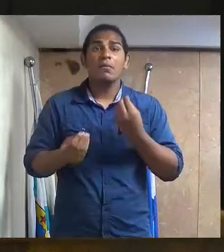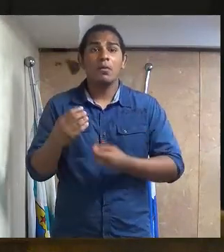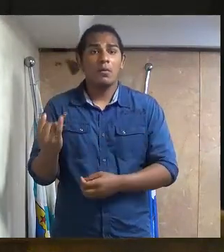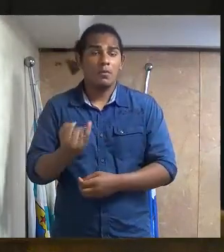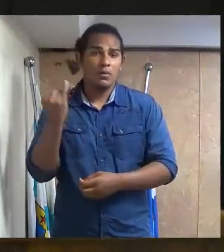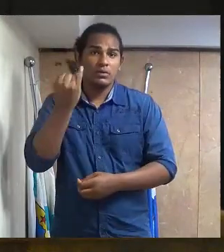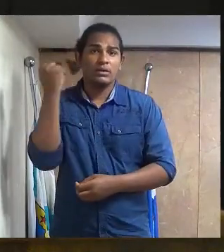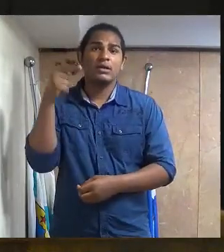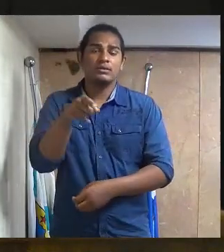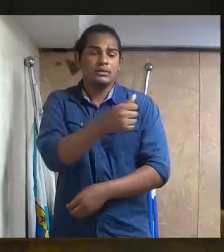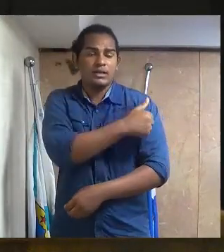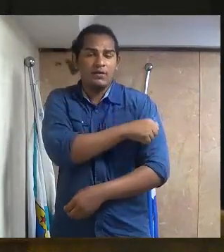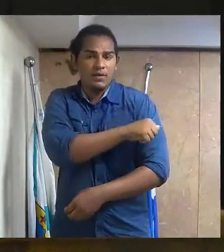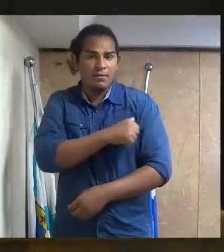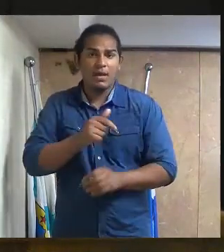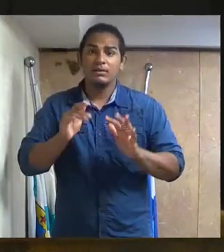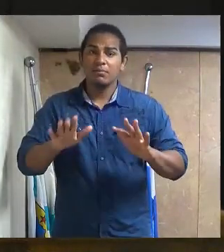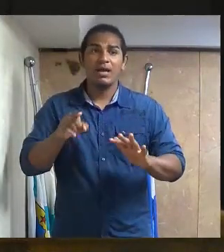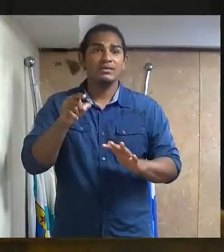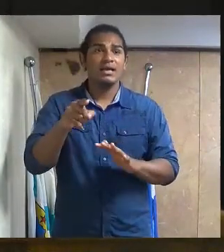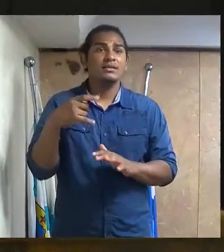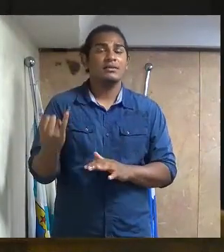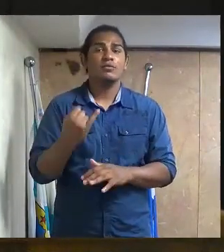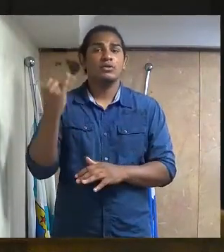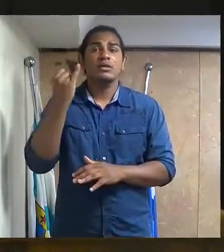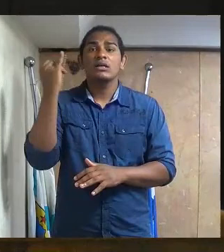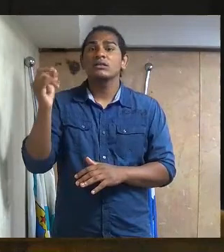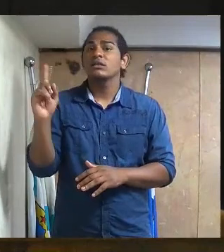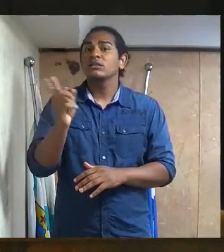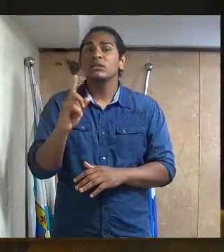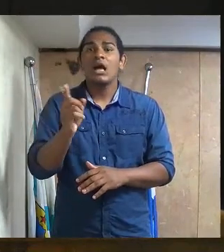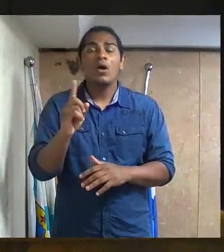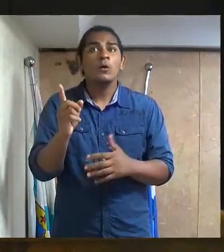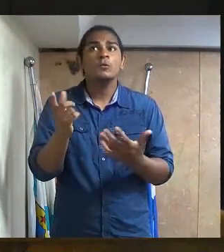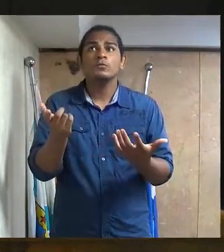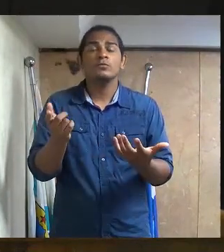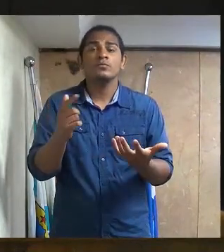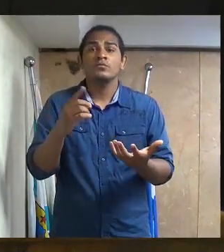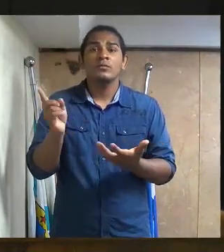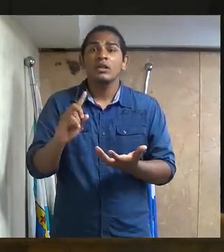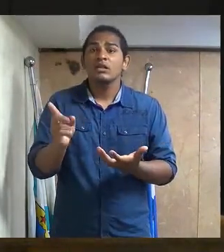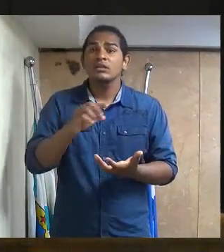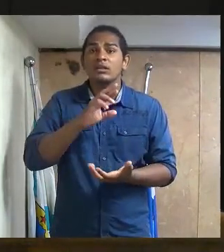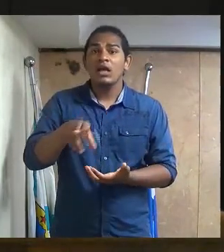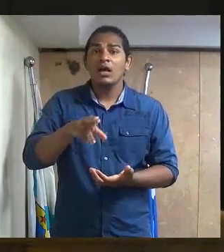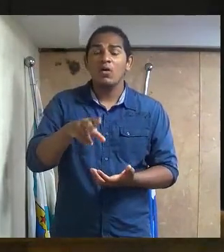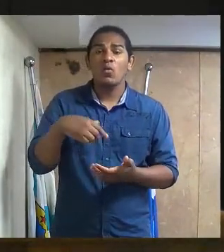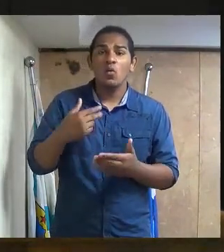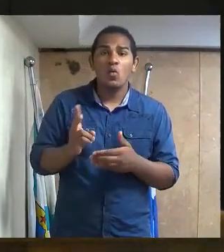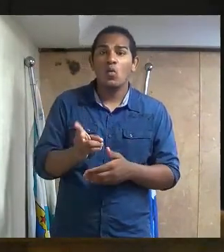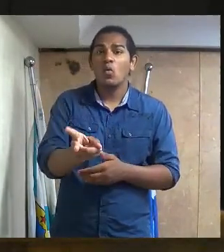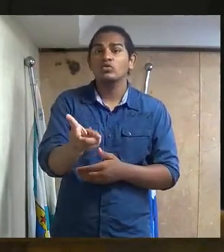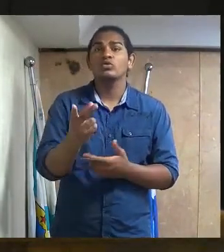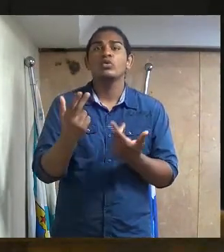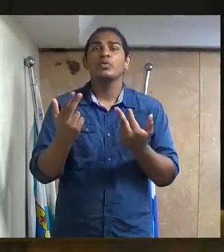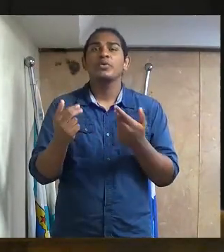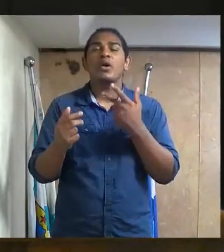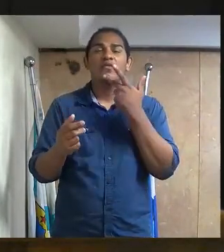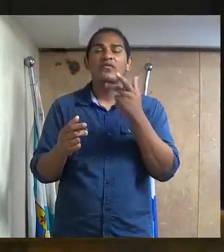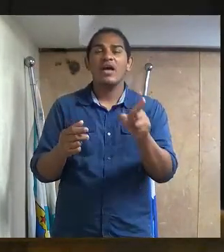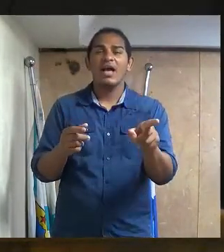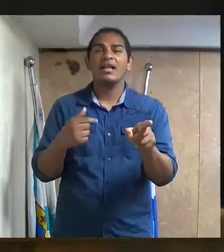da enfermagem. Só que essa importância não tem sido ou não se reverbera como diz o nosso